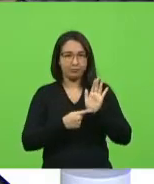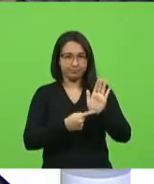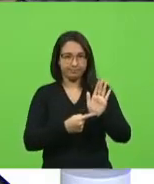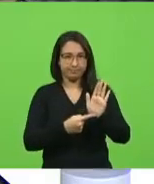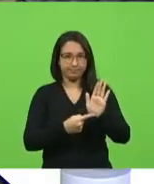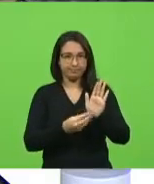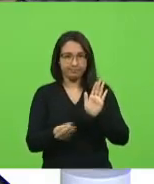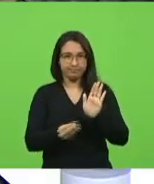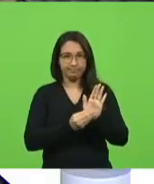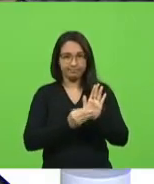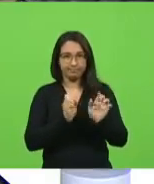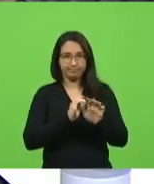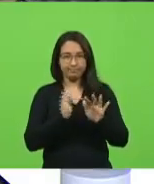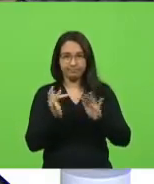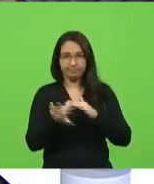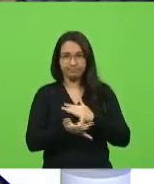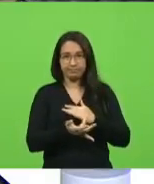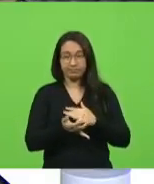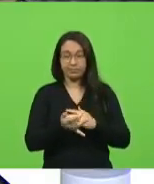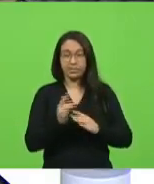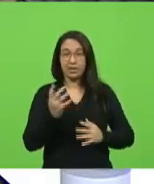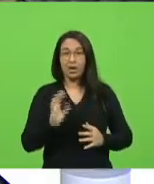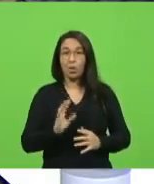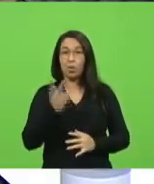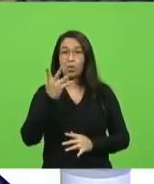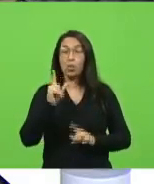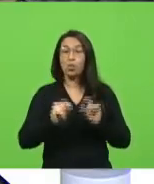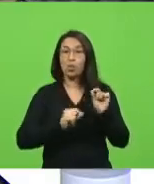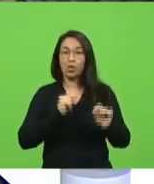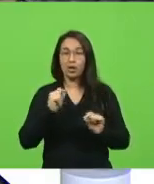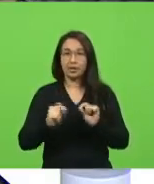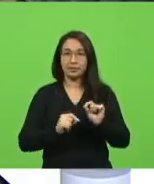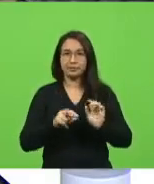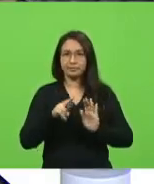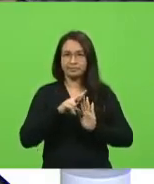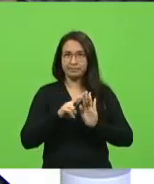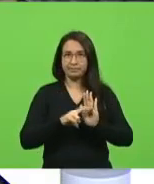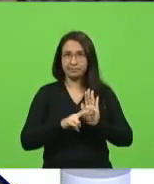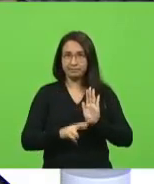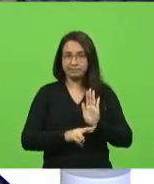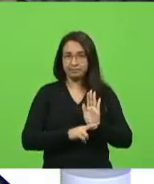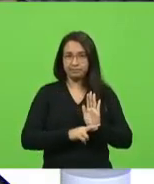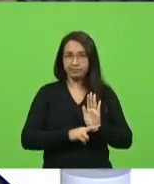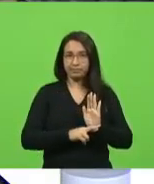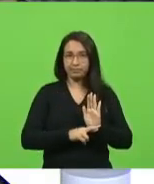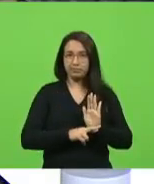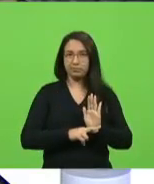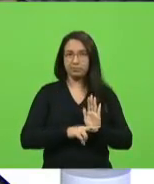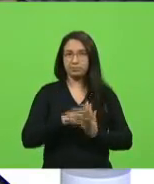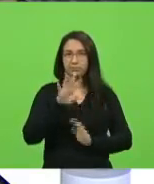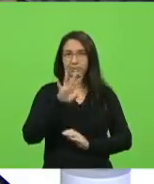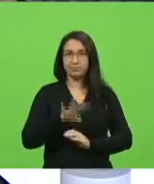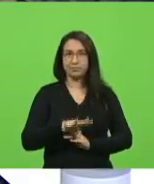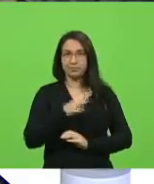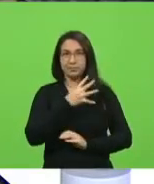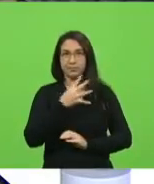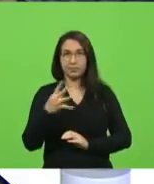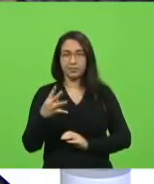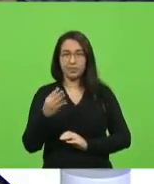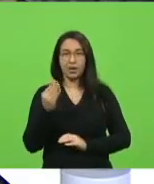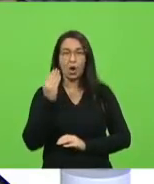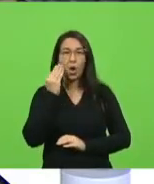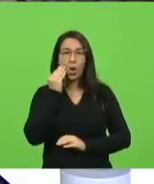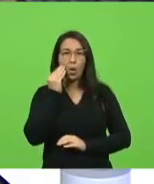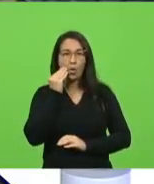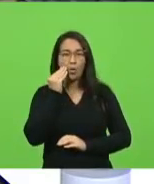falei exatamente o que está acontecendo. O que a regra, a tabela que determina o grau